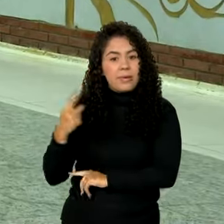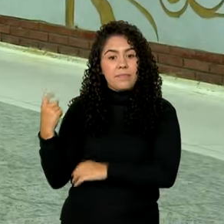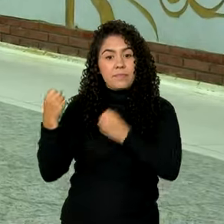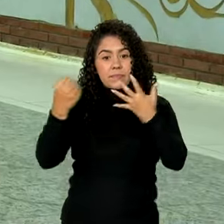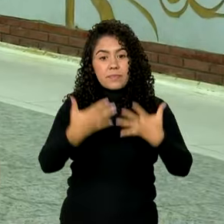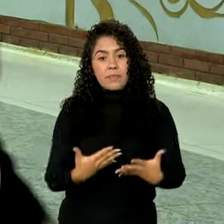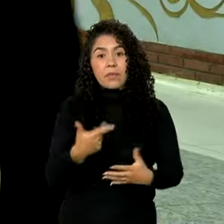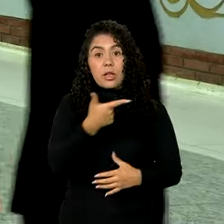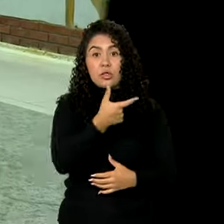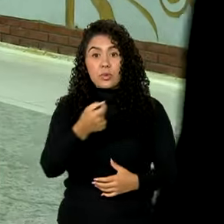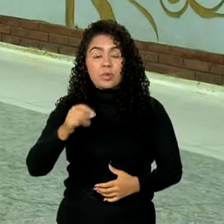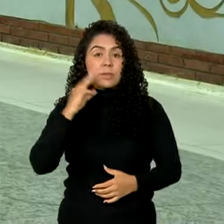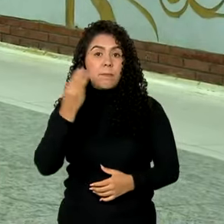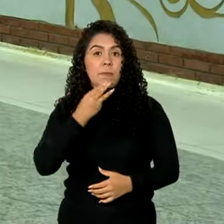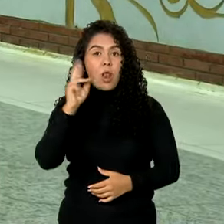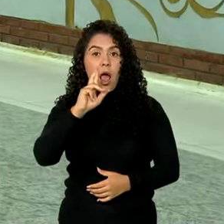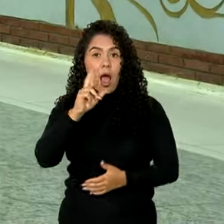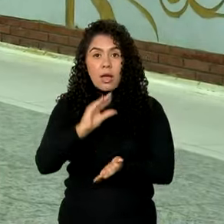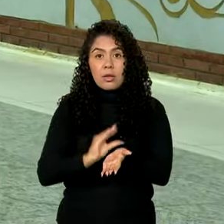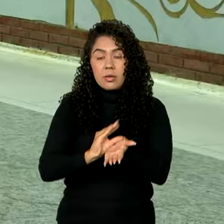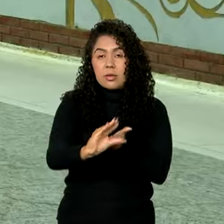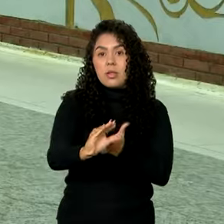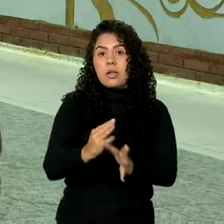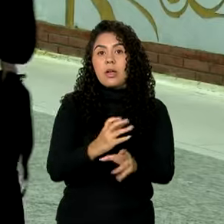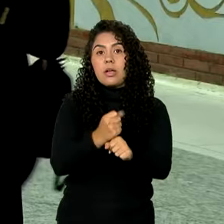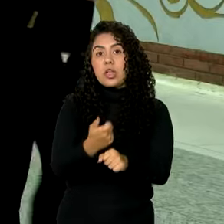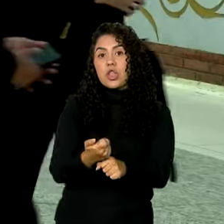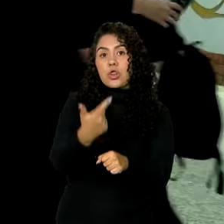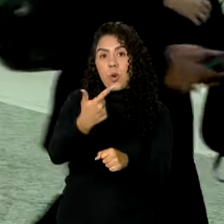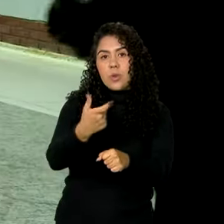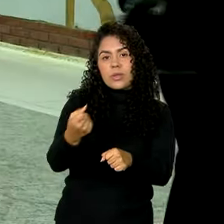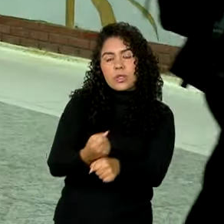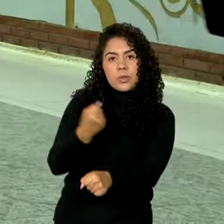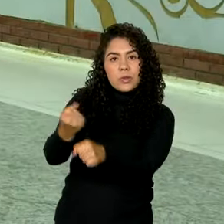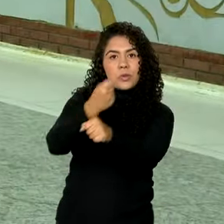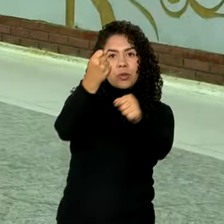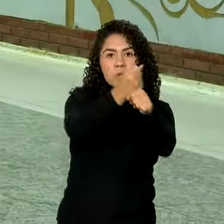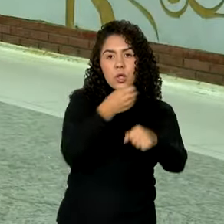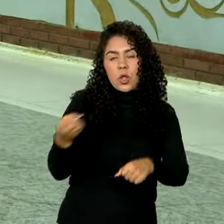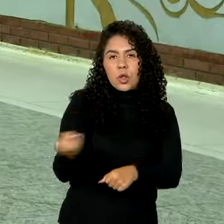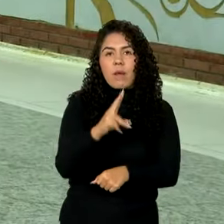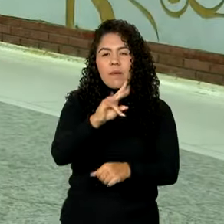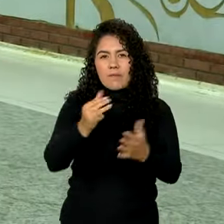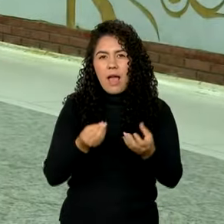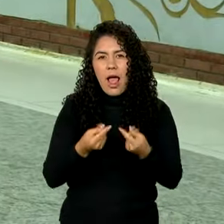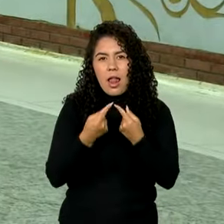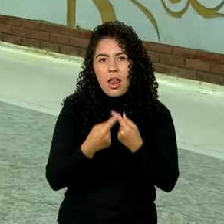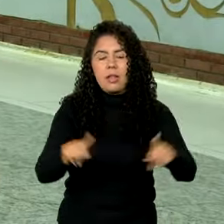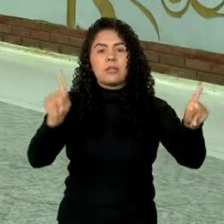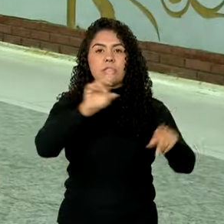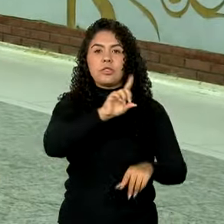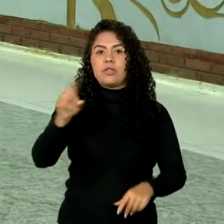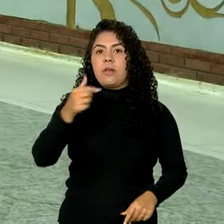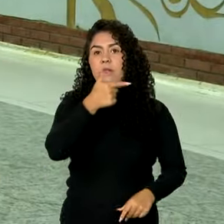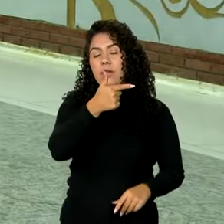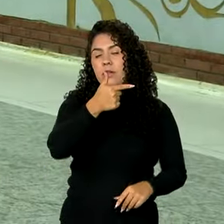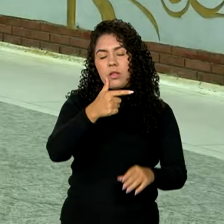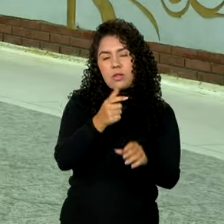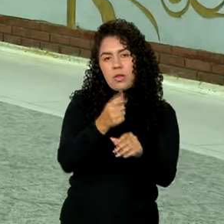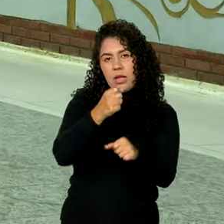reais serão investidos em 12 novas unidades no estado que devem ser entregues até 2026.